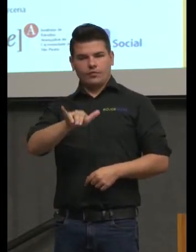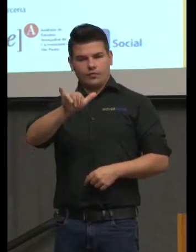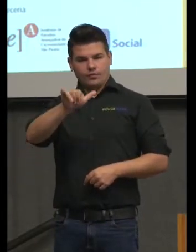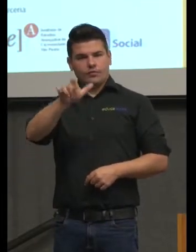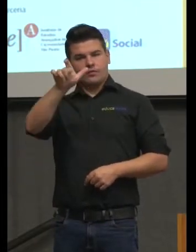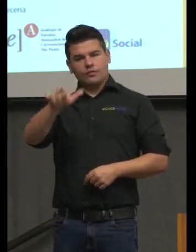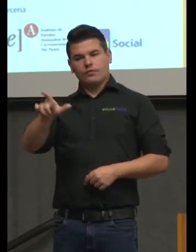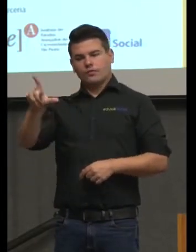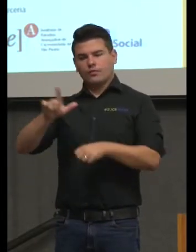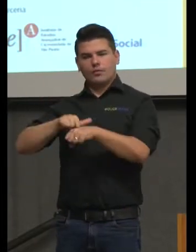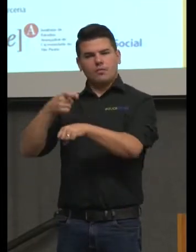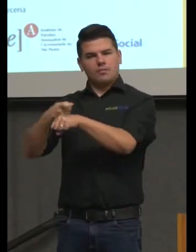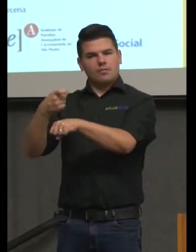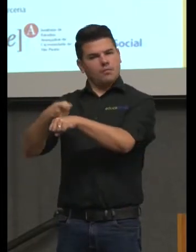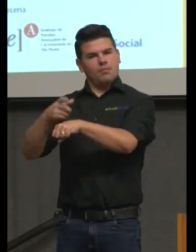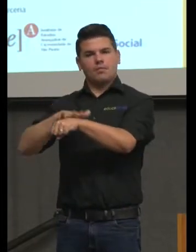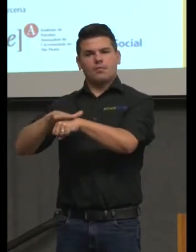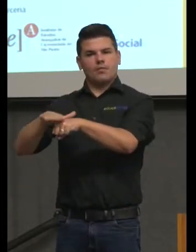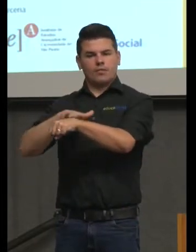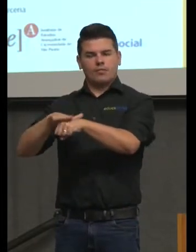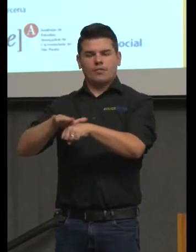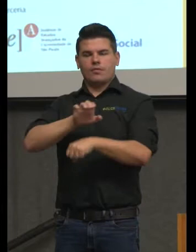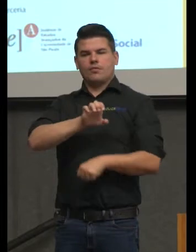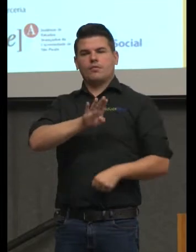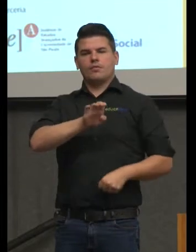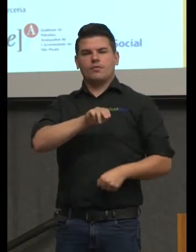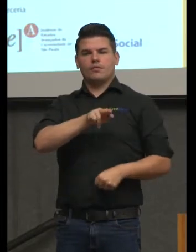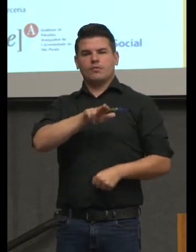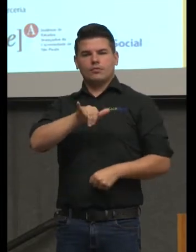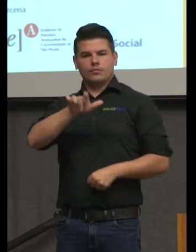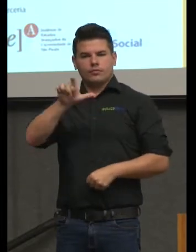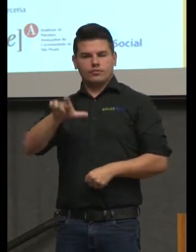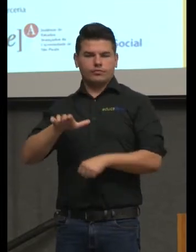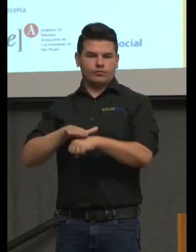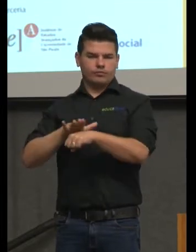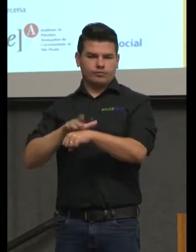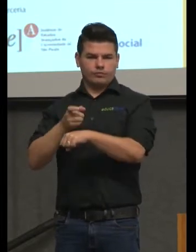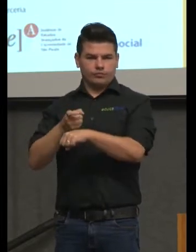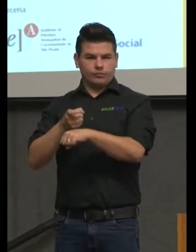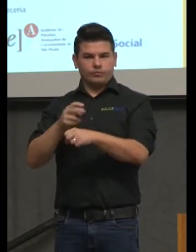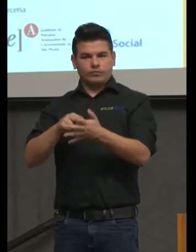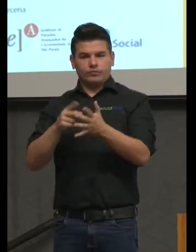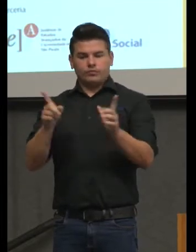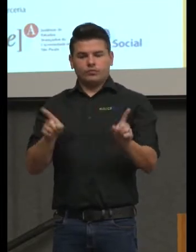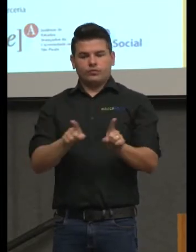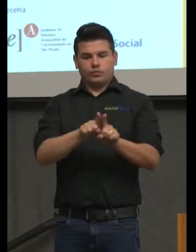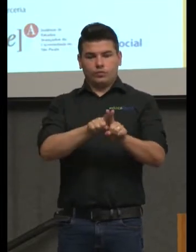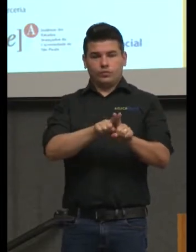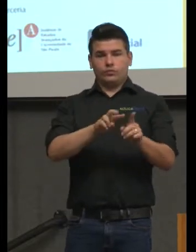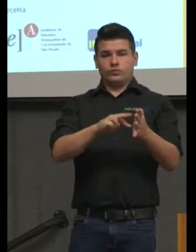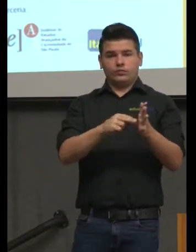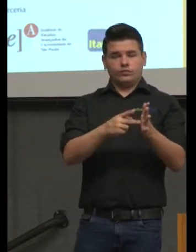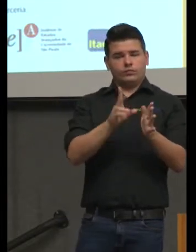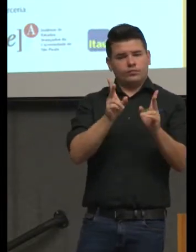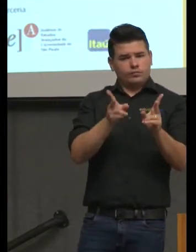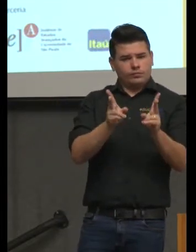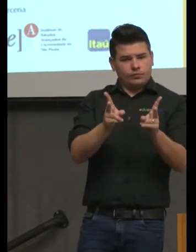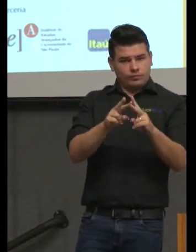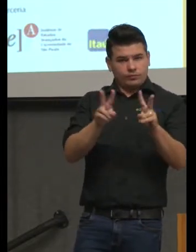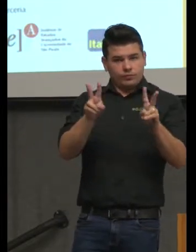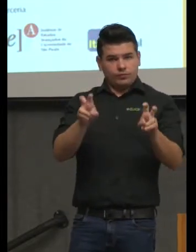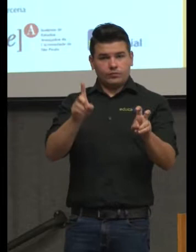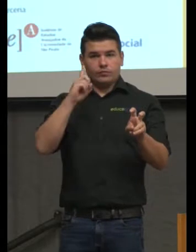marfim? Ébony e marfim estão juntos no meu